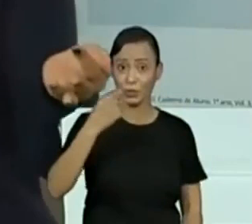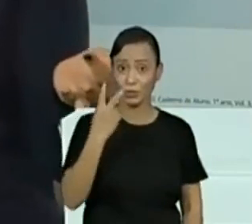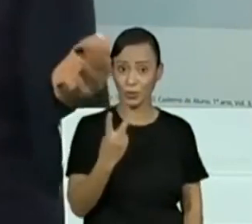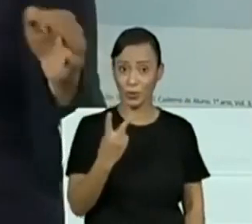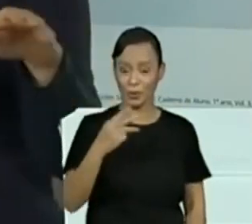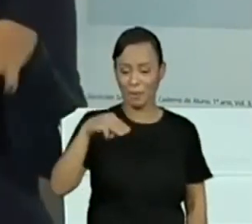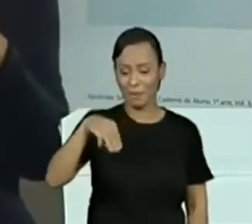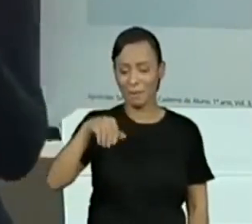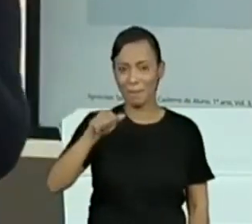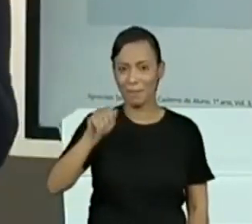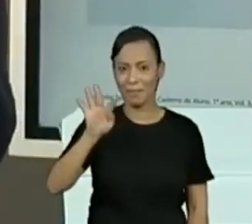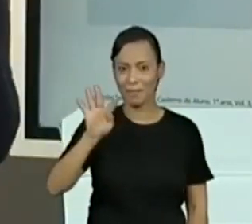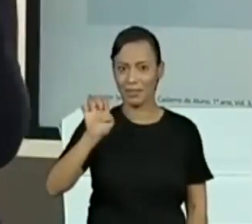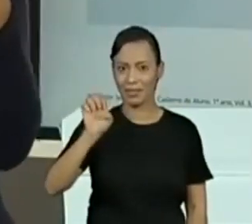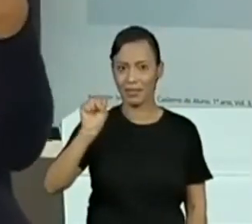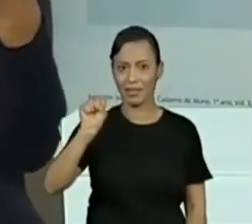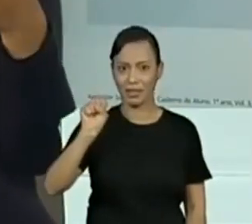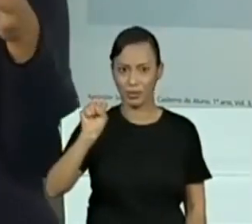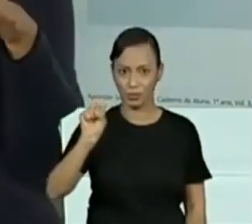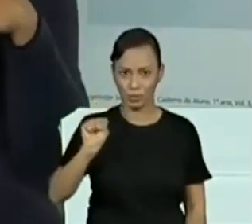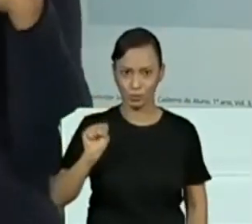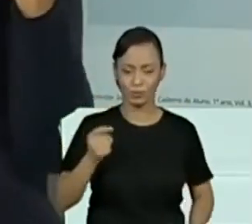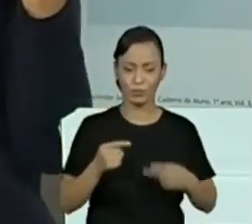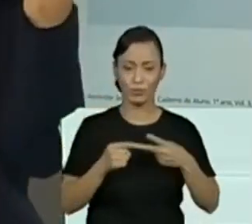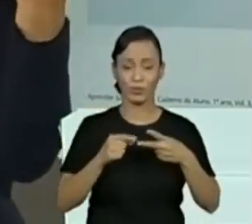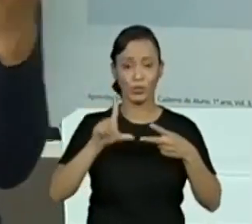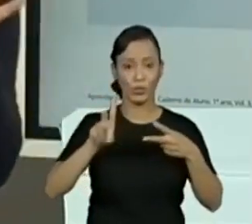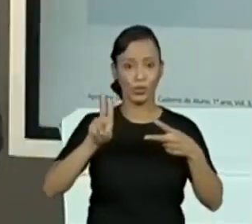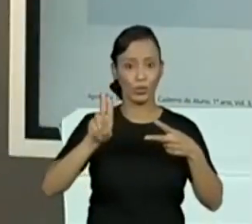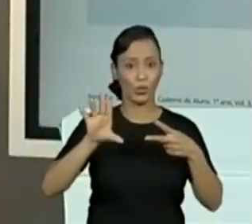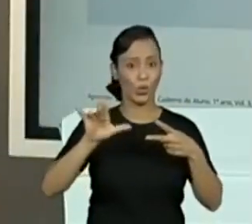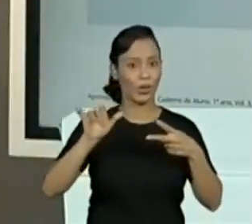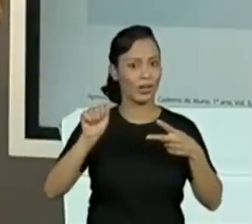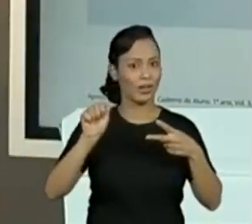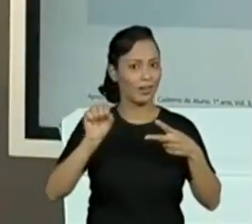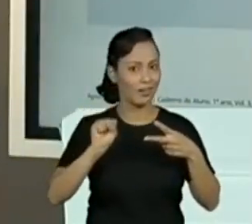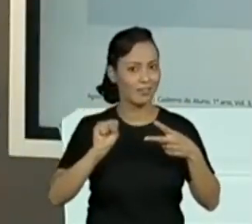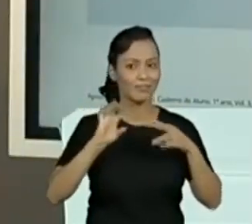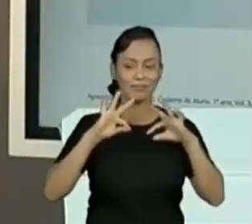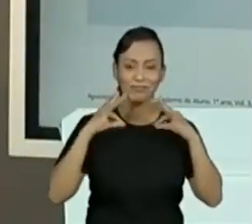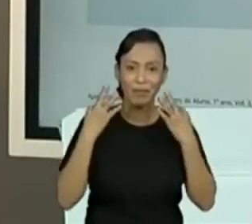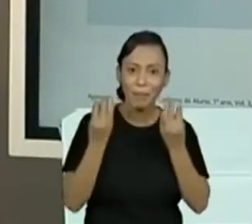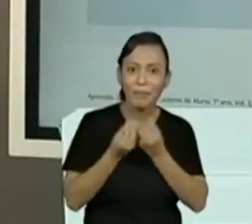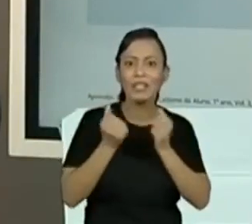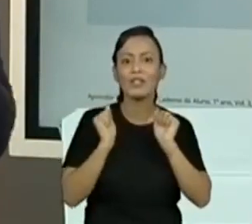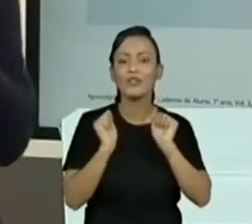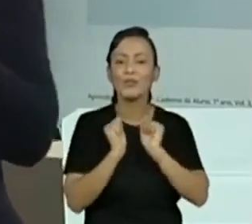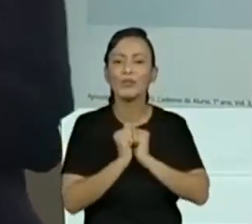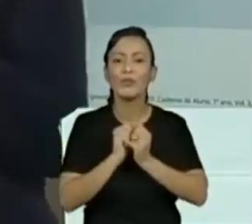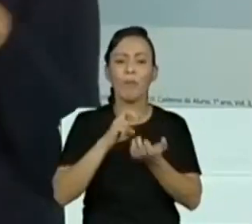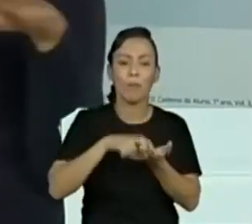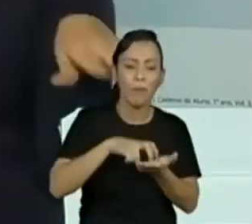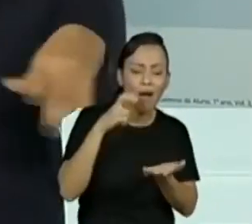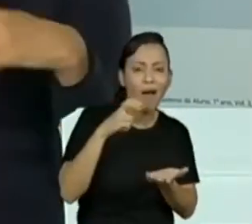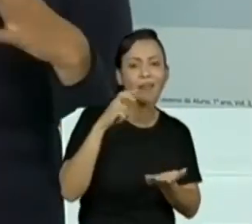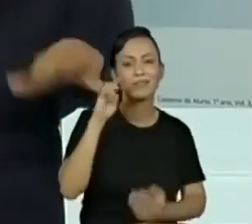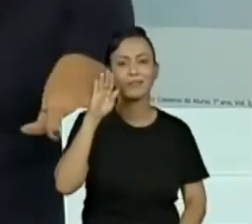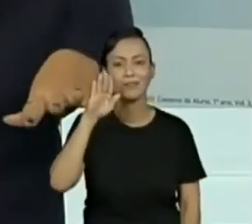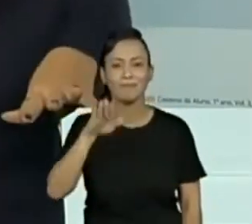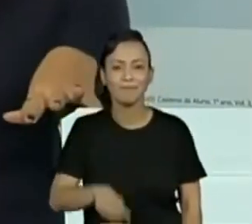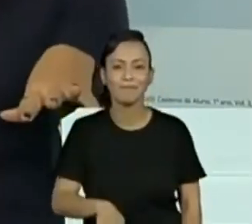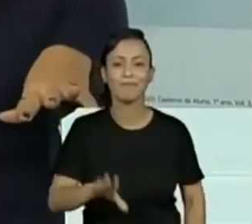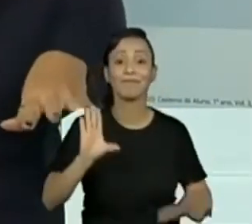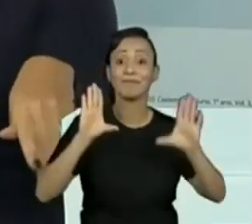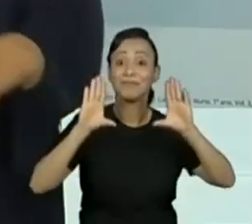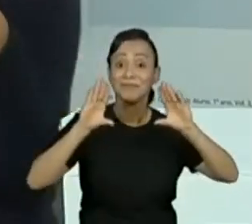deles aqui, né? A gente trabalhou um pouquinho com eles lá o período da manhã, o período da tarde, o período da noite. Os horários que